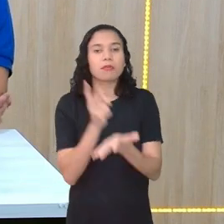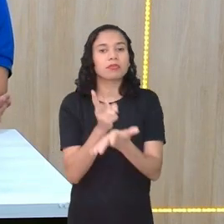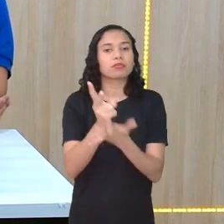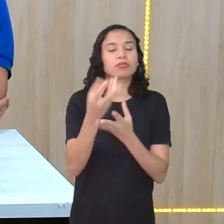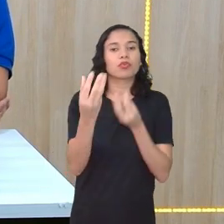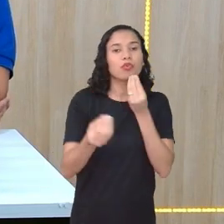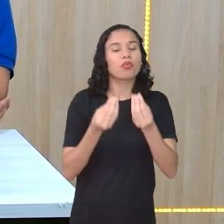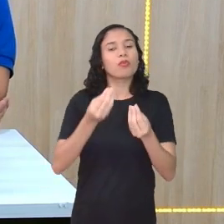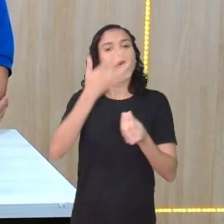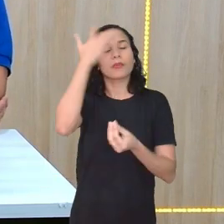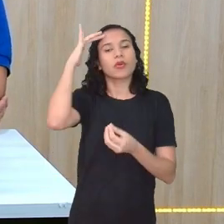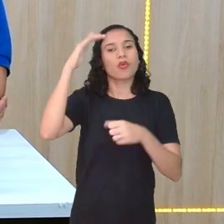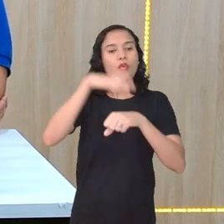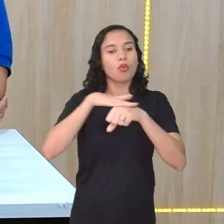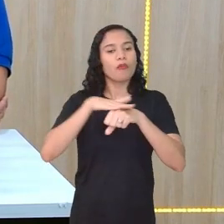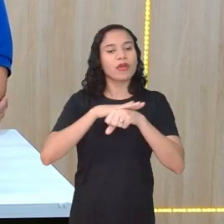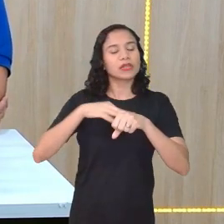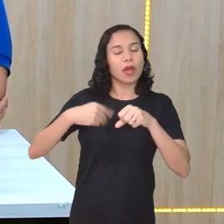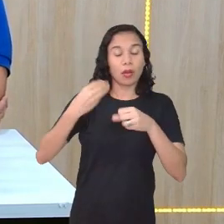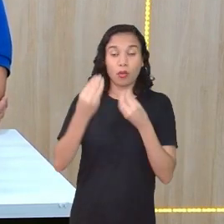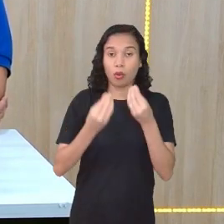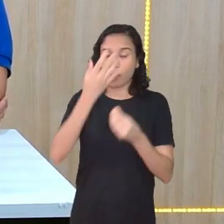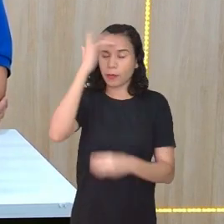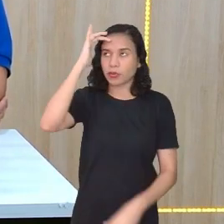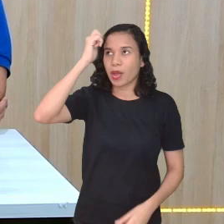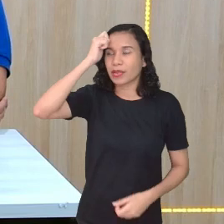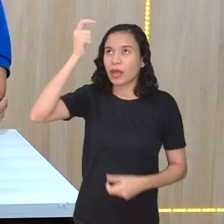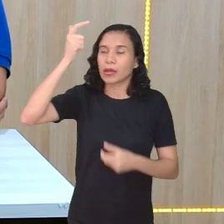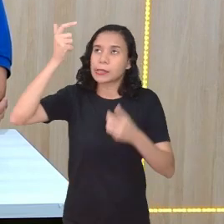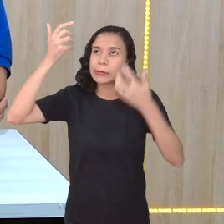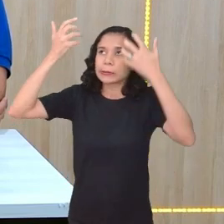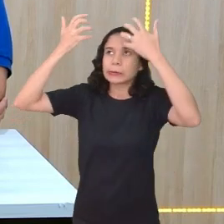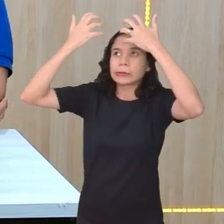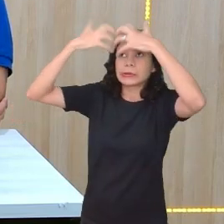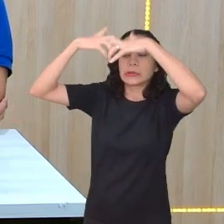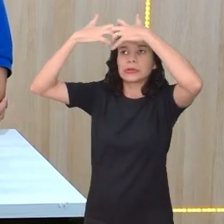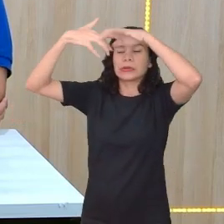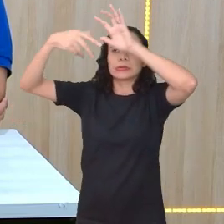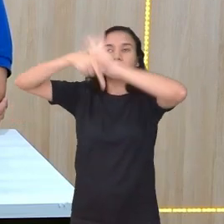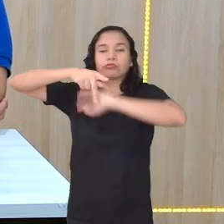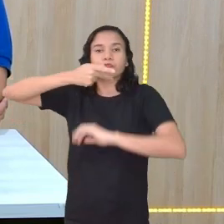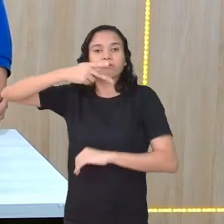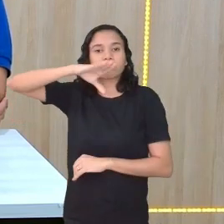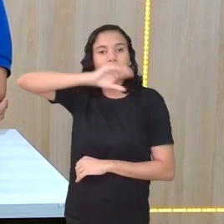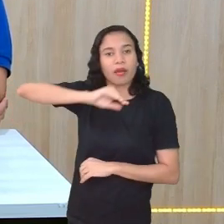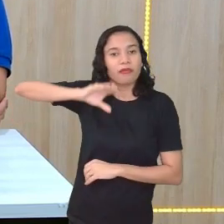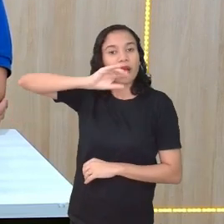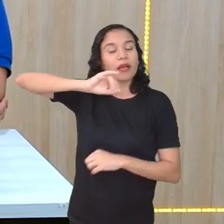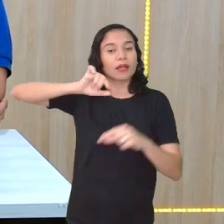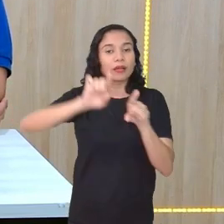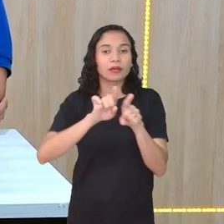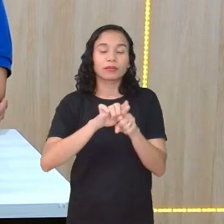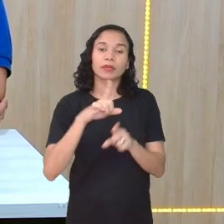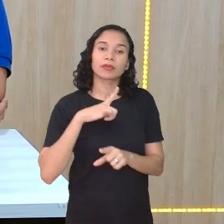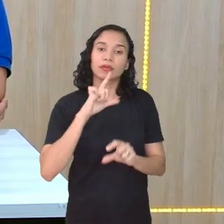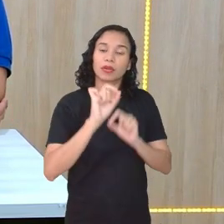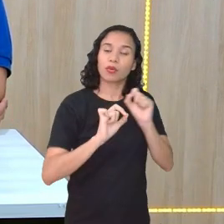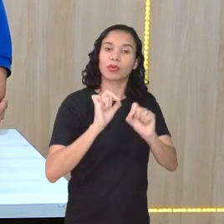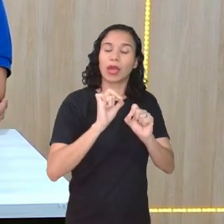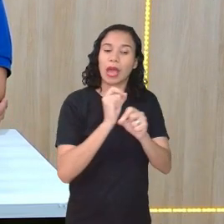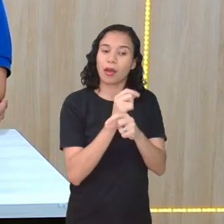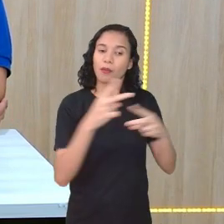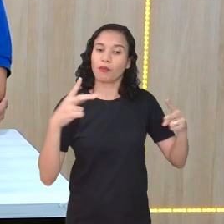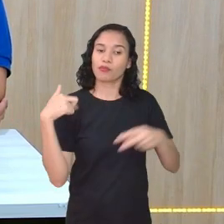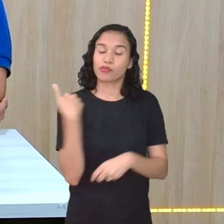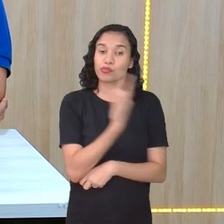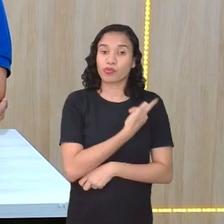uma articulação de como essa pessoa vai elaborar a ideia, né? Que é a parte oralizada, que é o discursivo, mas tem também as coisas